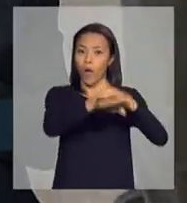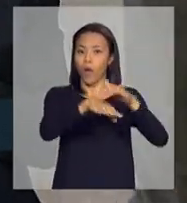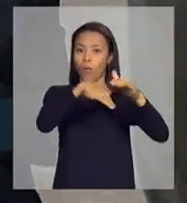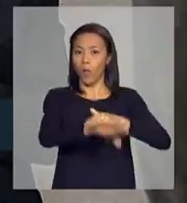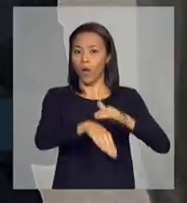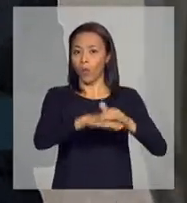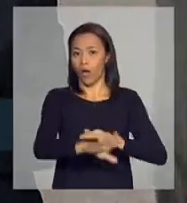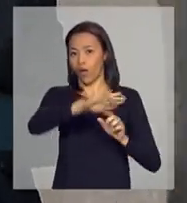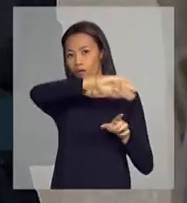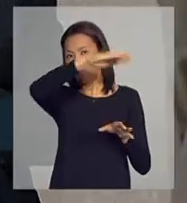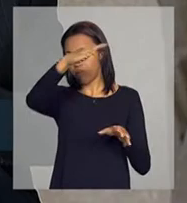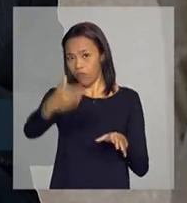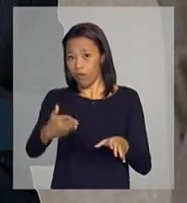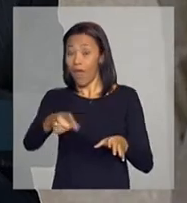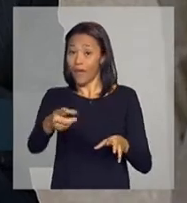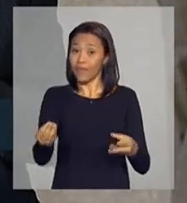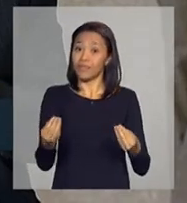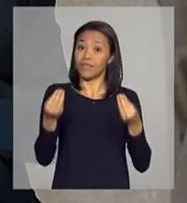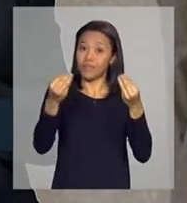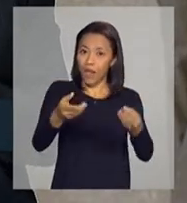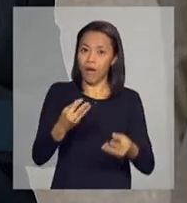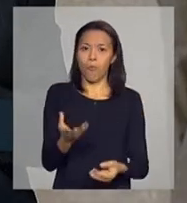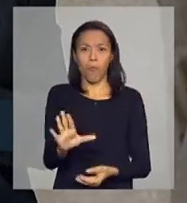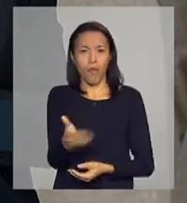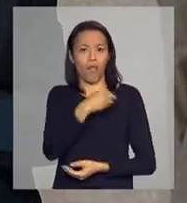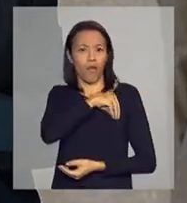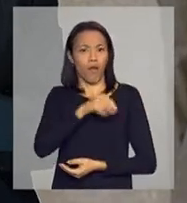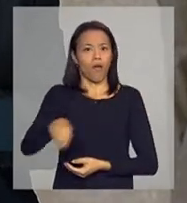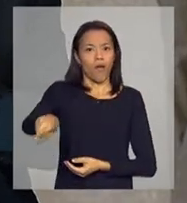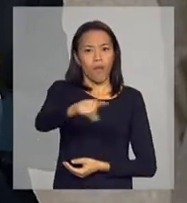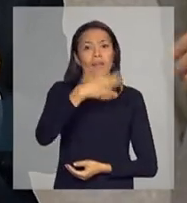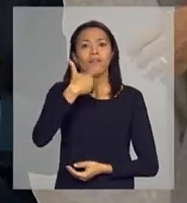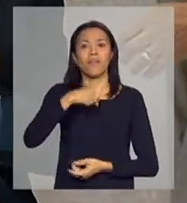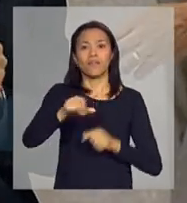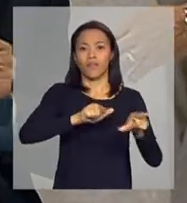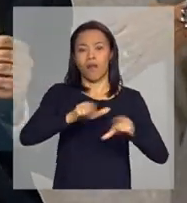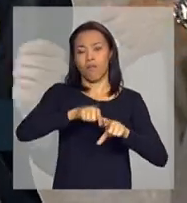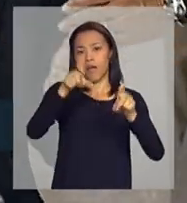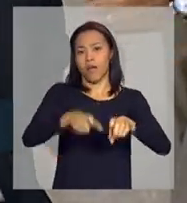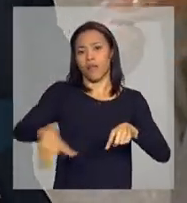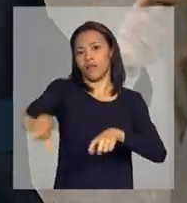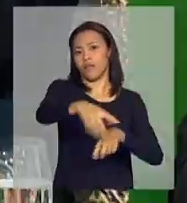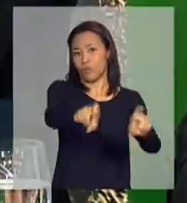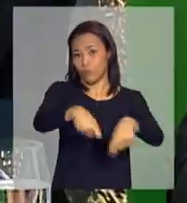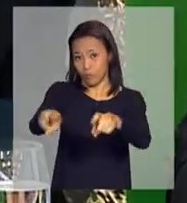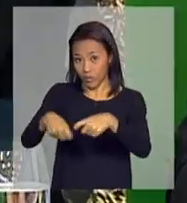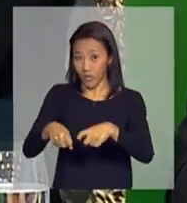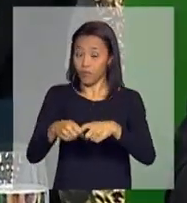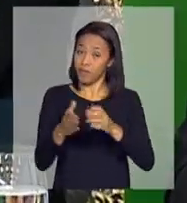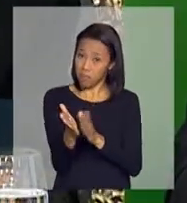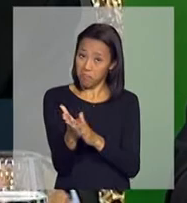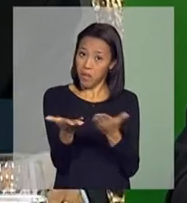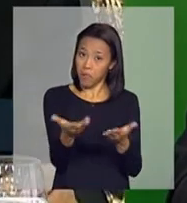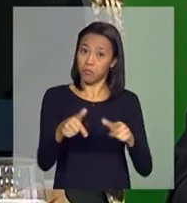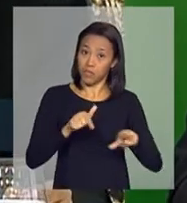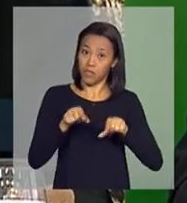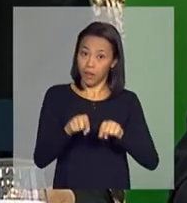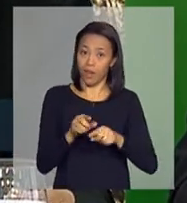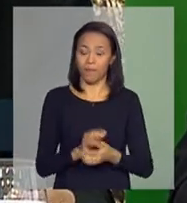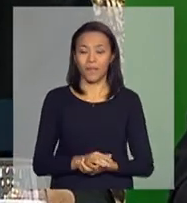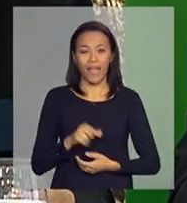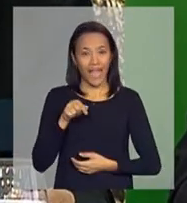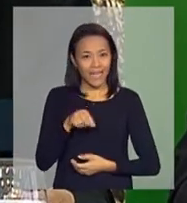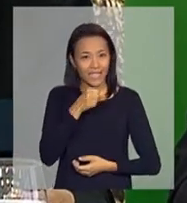aumentar a renda do produtor e a qualidade da produção. Muito obrigado. Parabéns pelo pacote. Eu só queria deixar claro que essa é uma entrevista para a